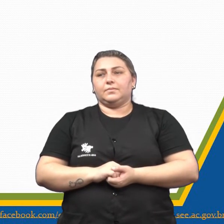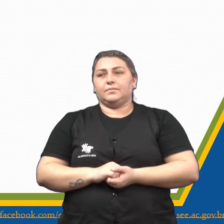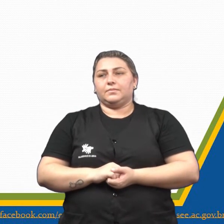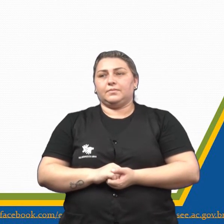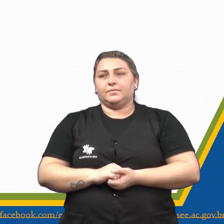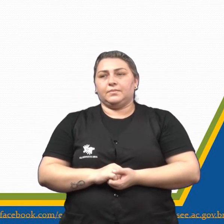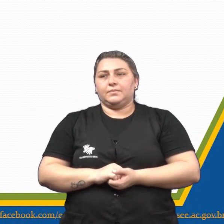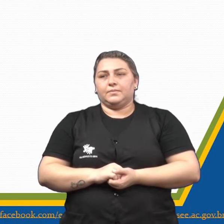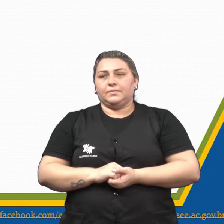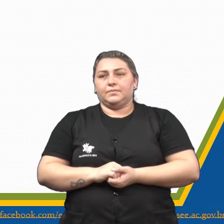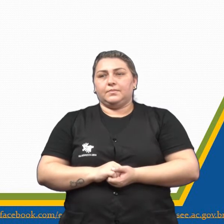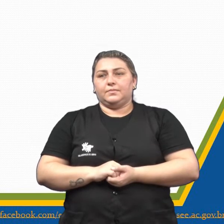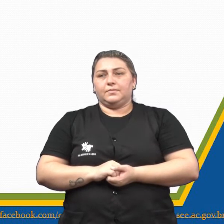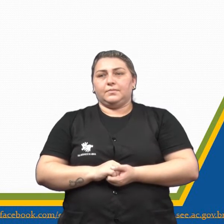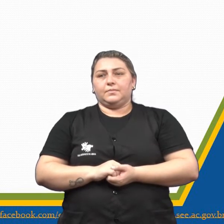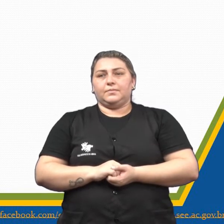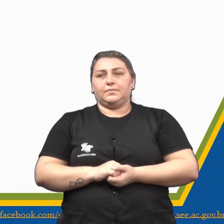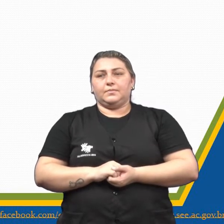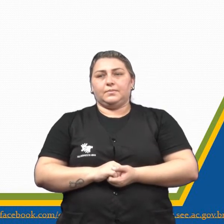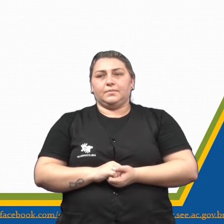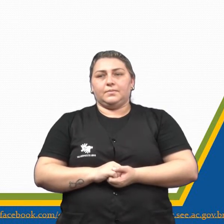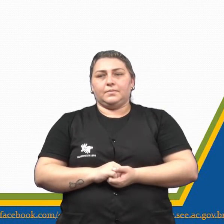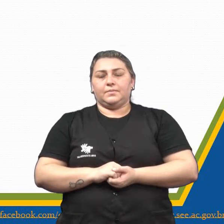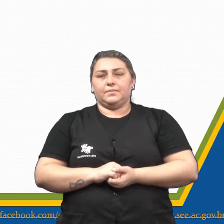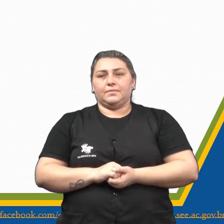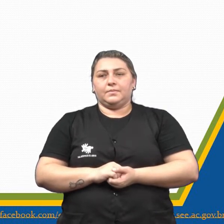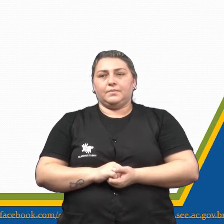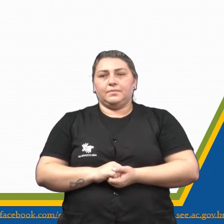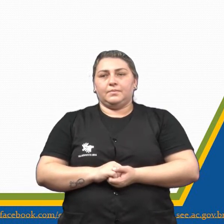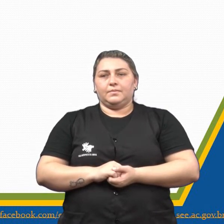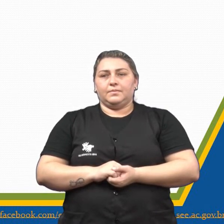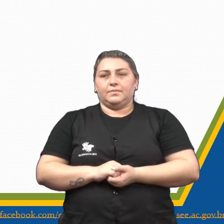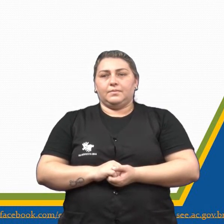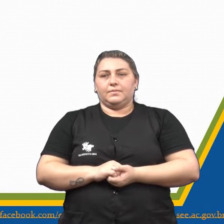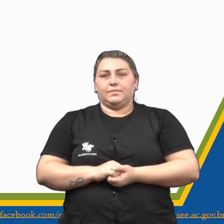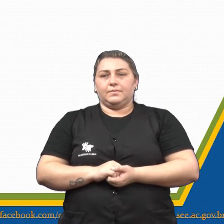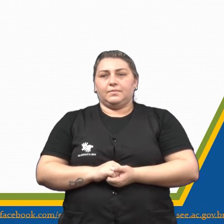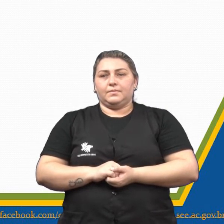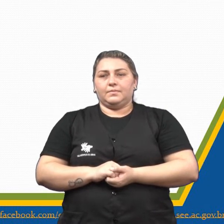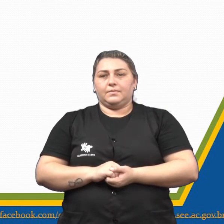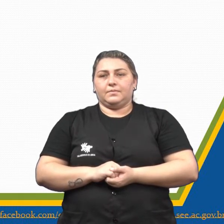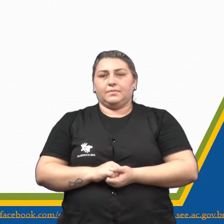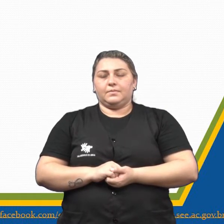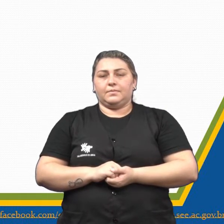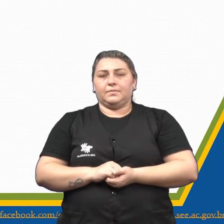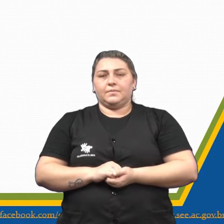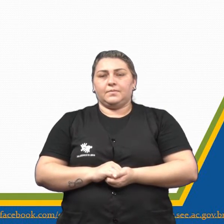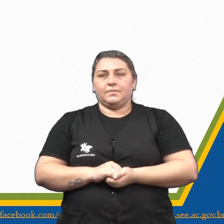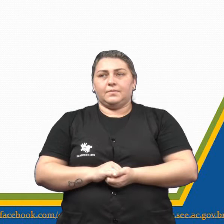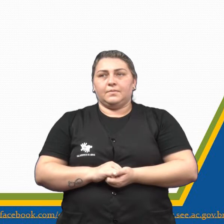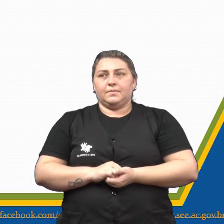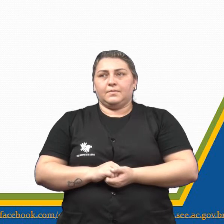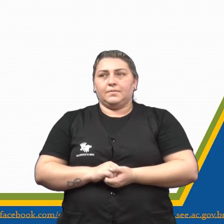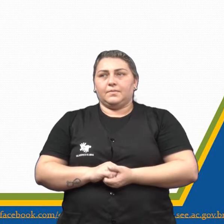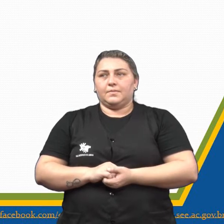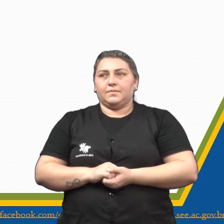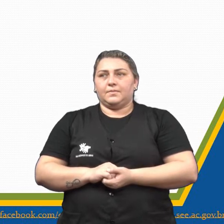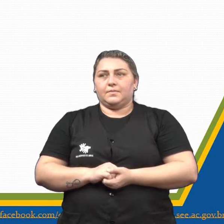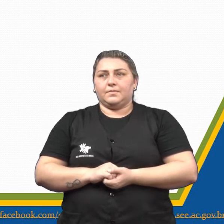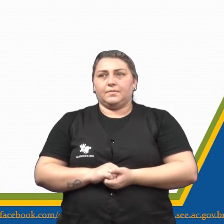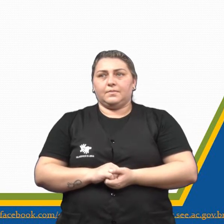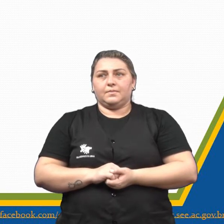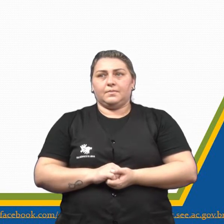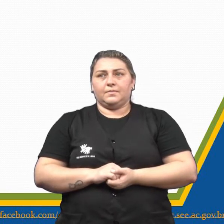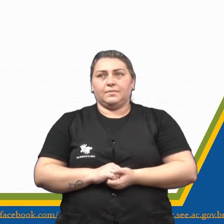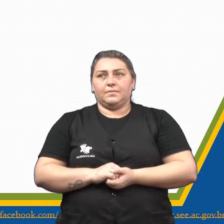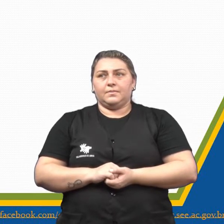papéis. Ele perde com frequência seus materiais escolares e as tareas que manda sua